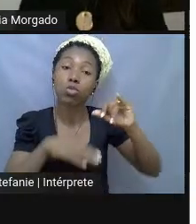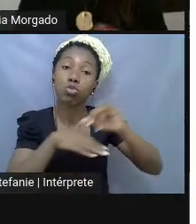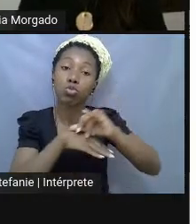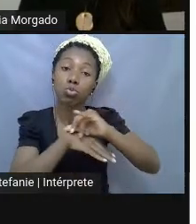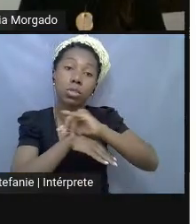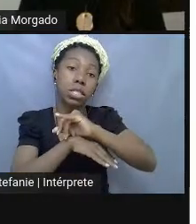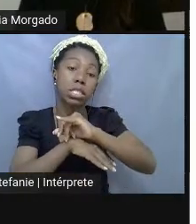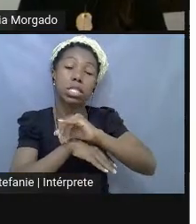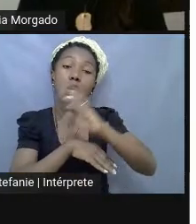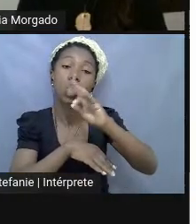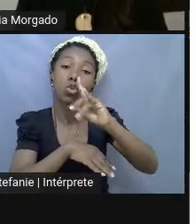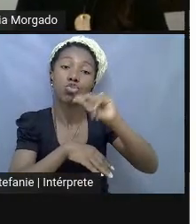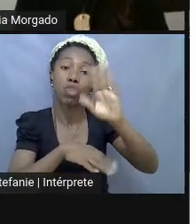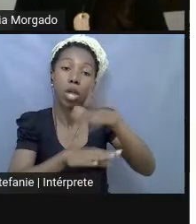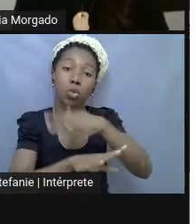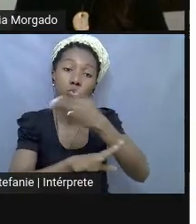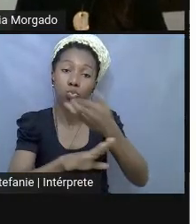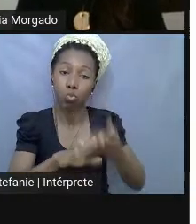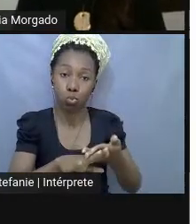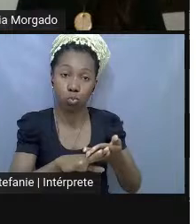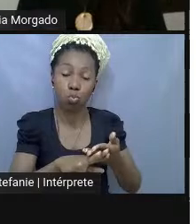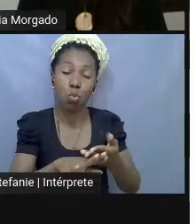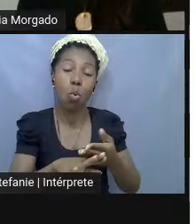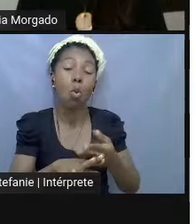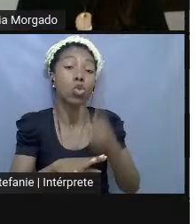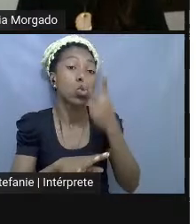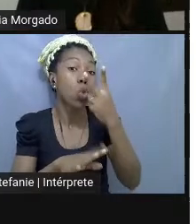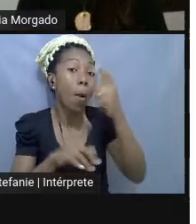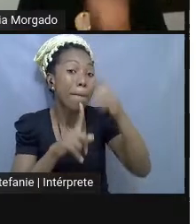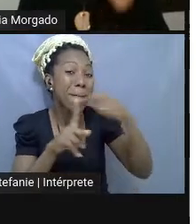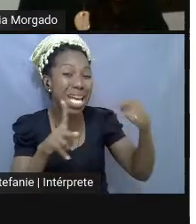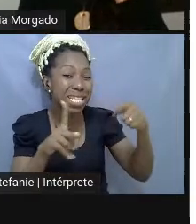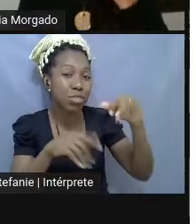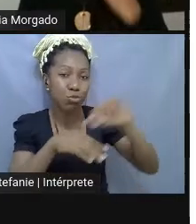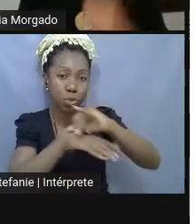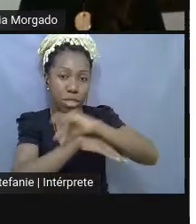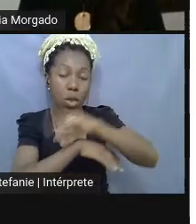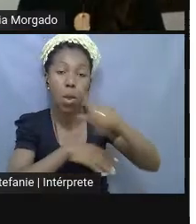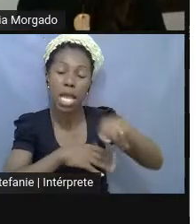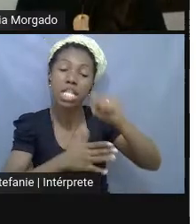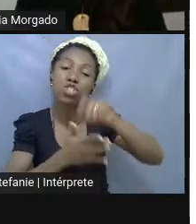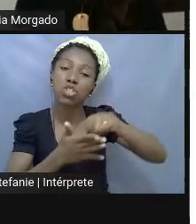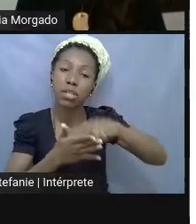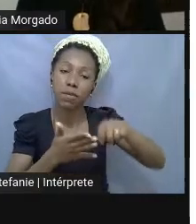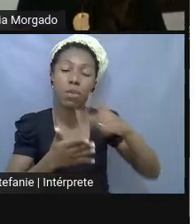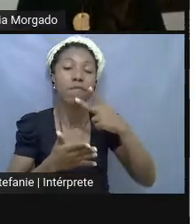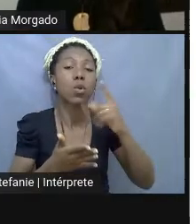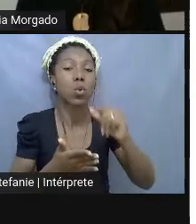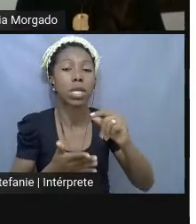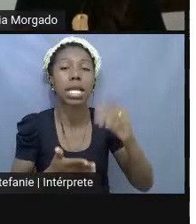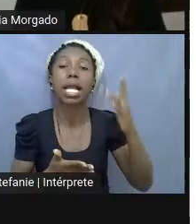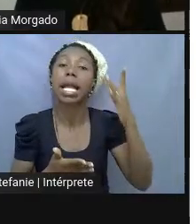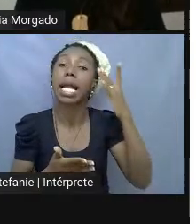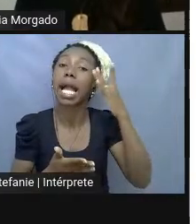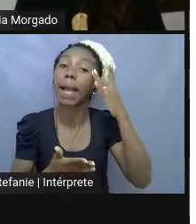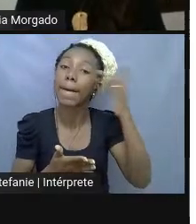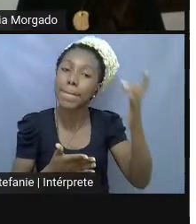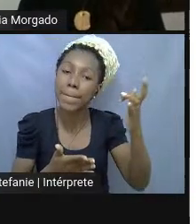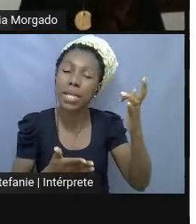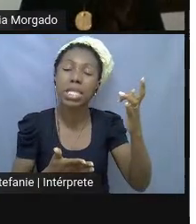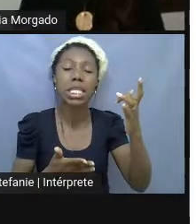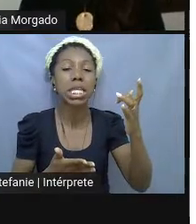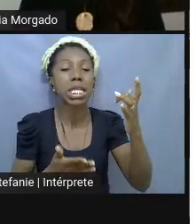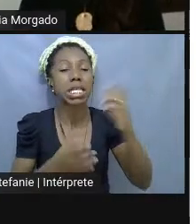meses e ele fica lá todos os dias. E aí ele escreve numa carta, chega a escrever amanhã cedo, galeria, que merda, estou cansadíssimo.